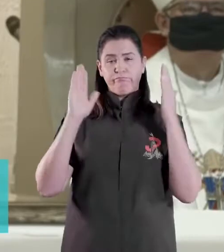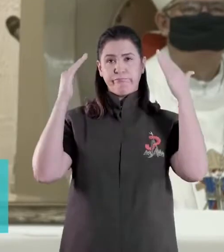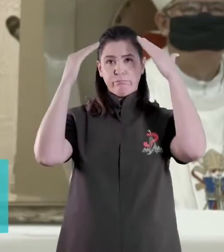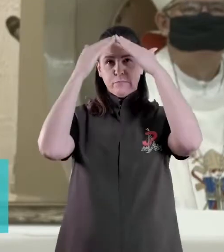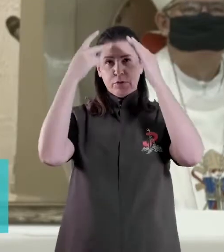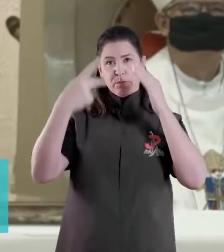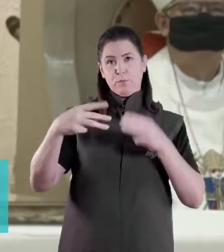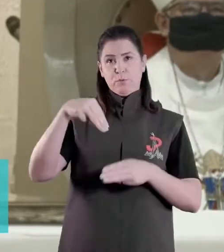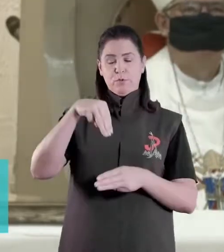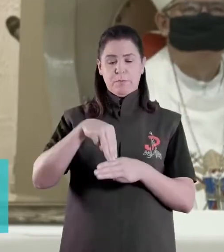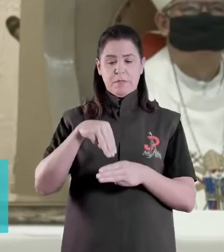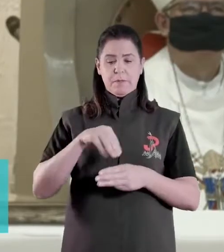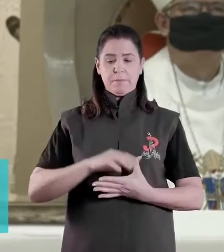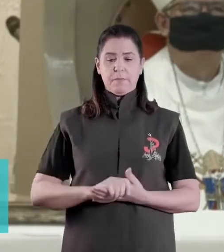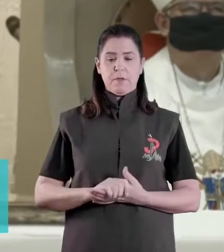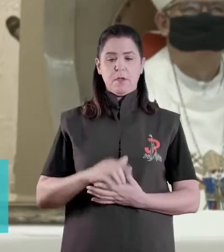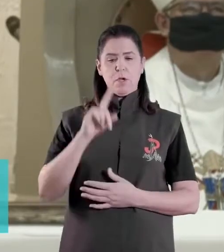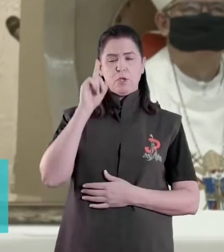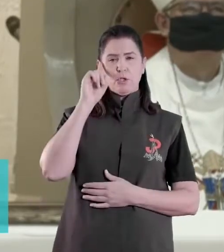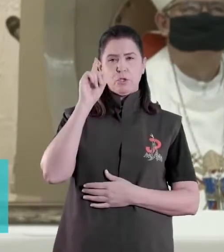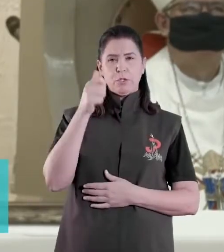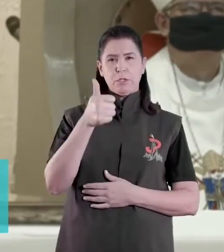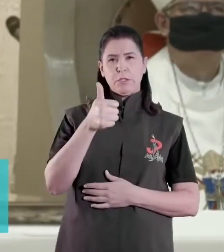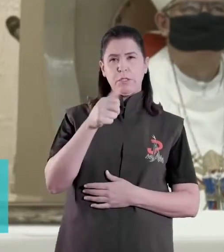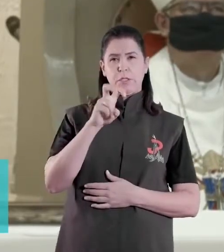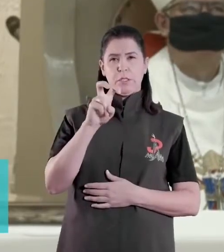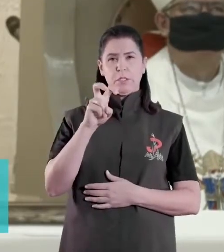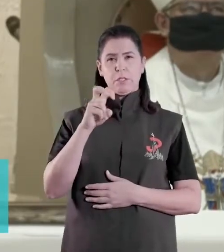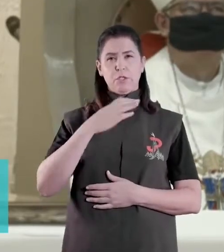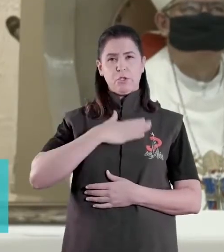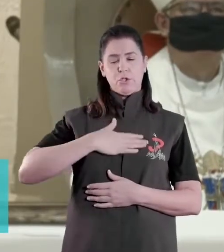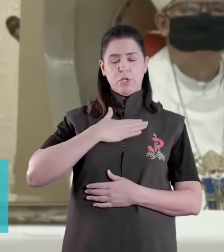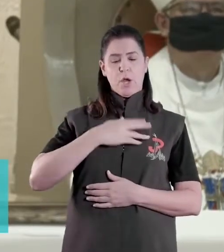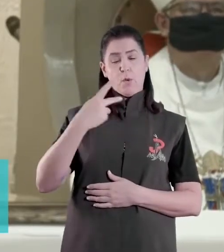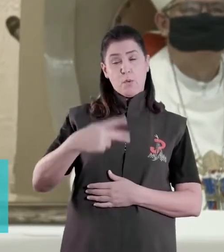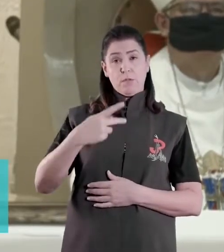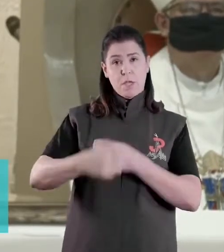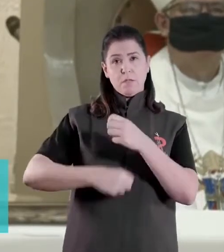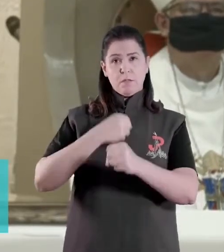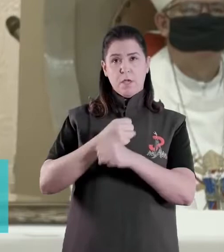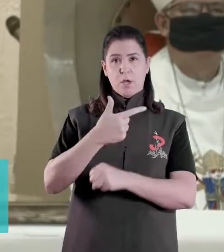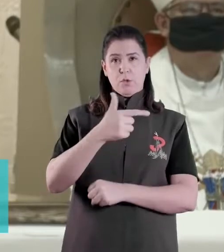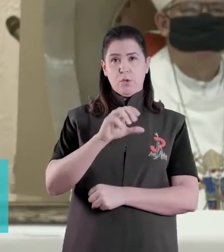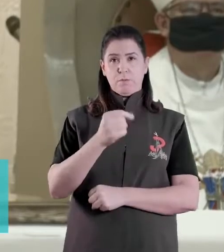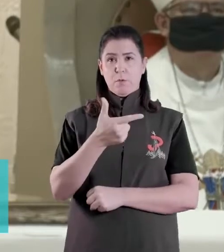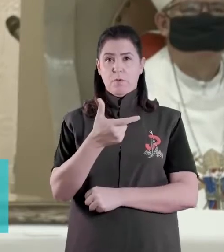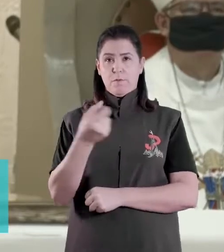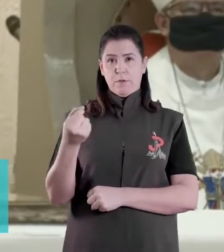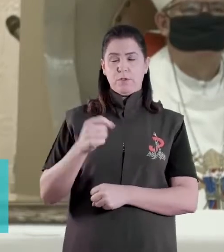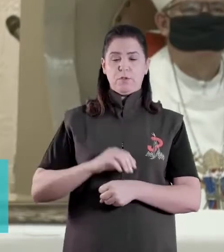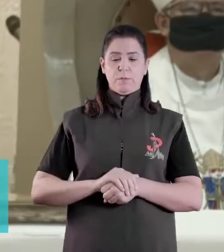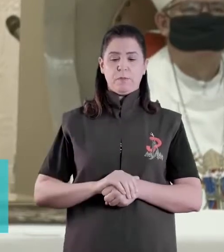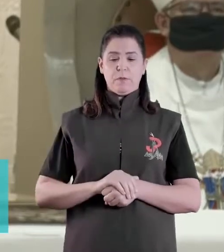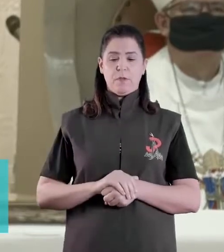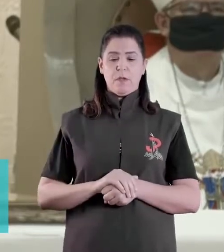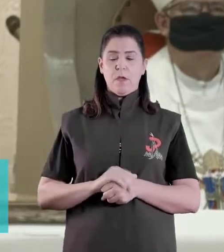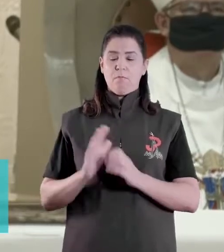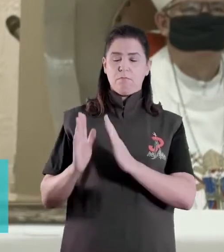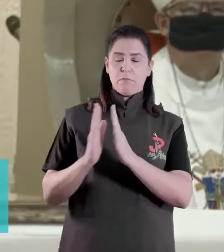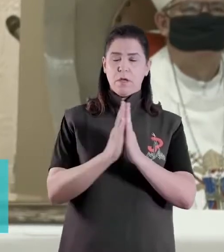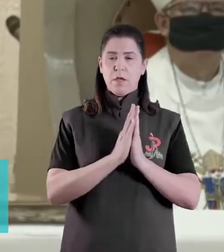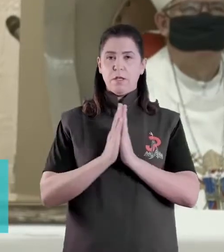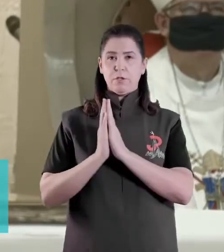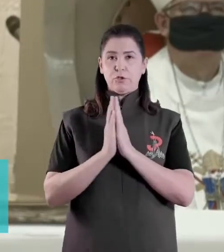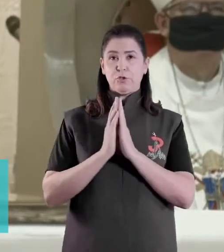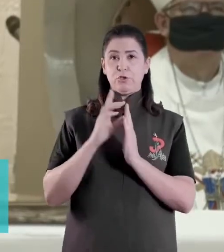Aos 15 dias do mês de agosto do ano de 2020, Solemnidade de Nossa Senhora da